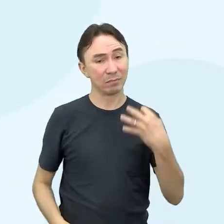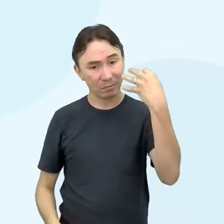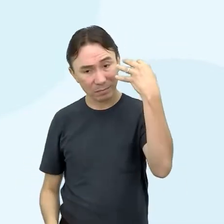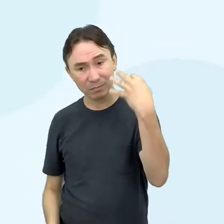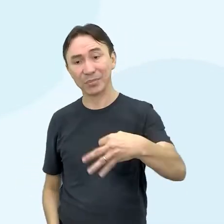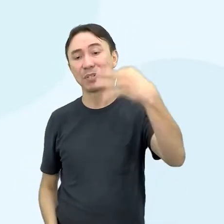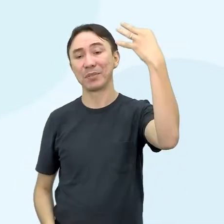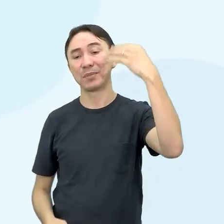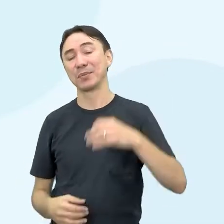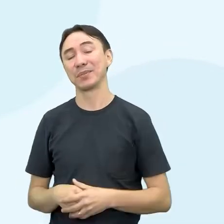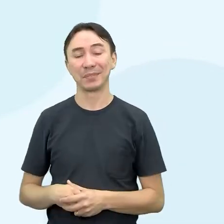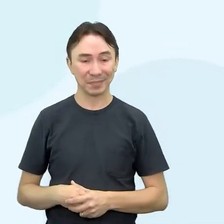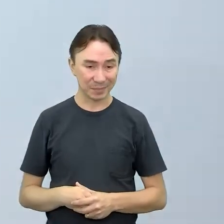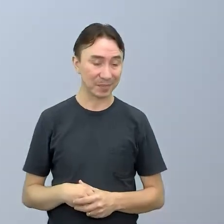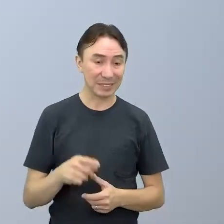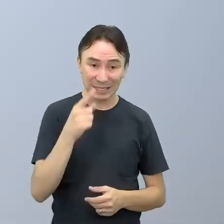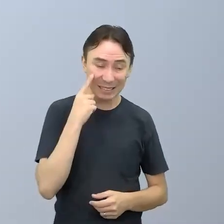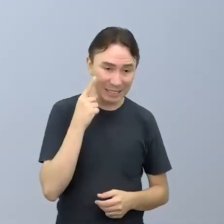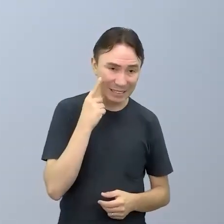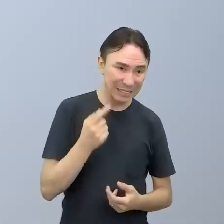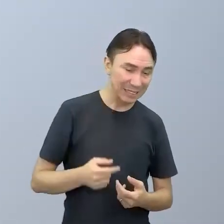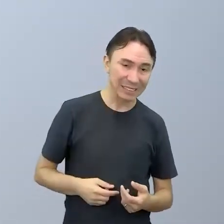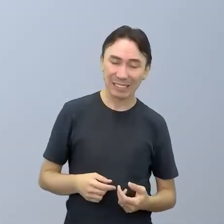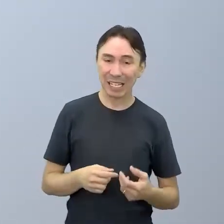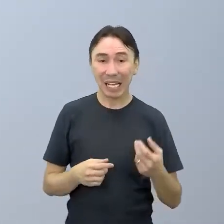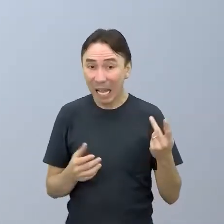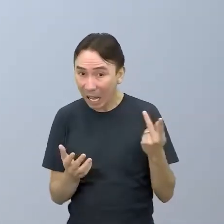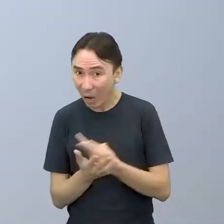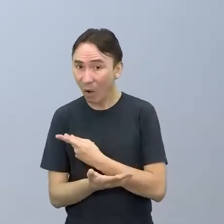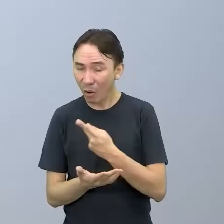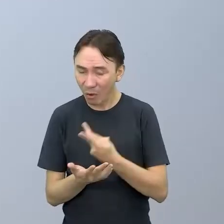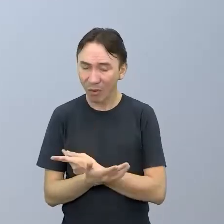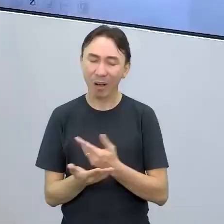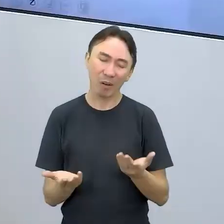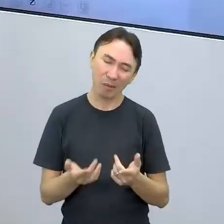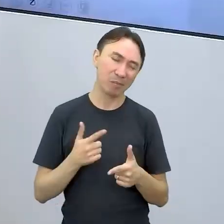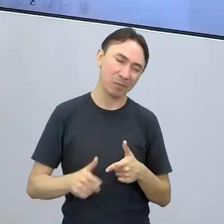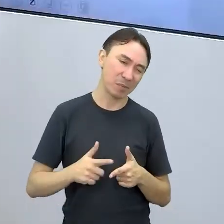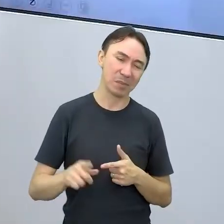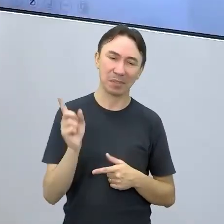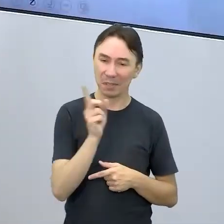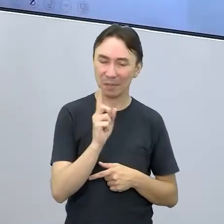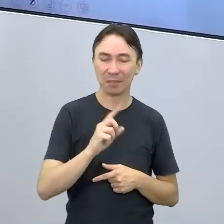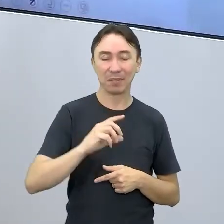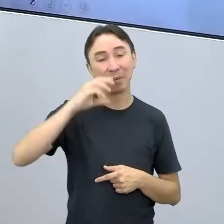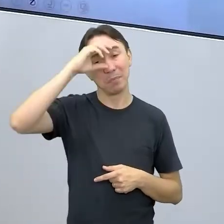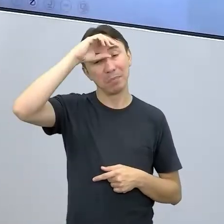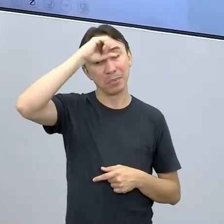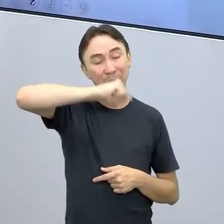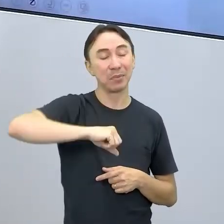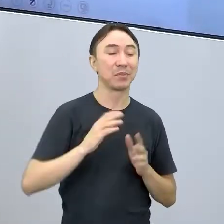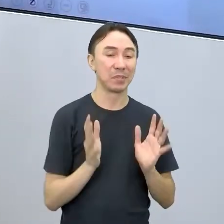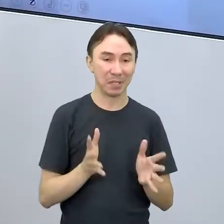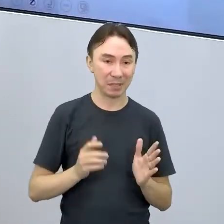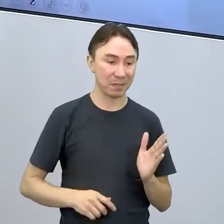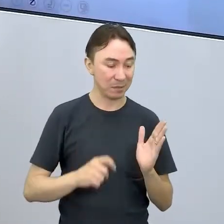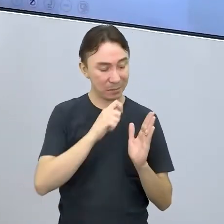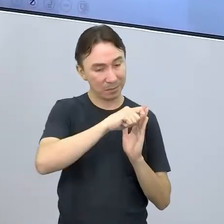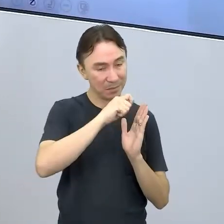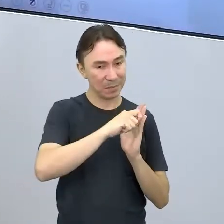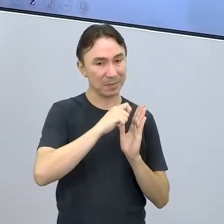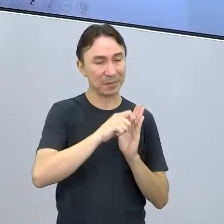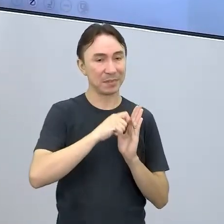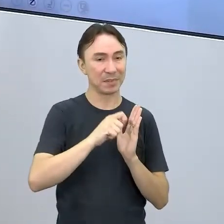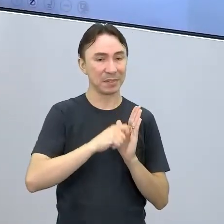acertou durante as tarefas, não tem problema. Agora você já sabe, né? E aí já anota no seu caderno aí o que você precisa saber. Não